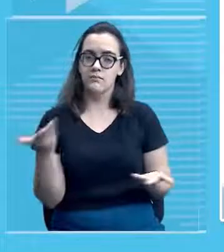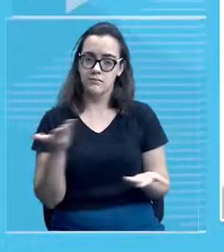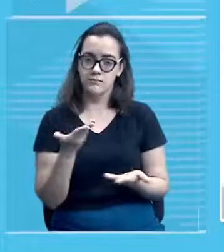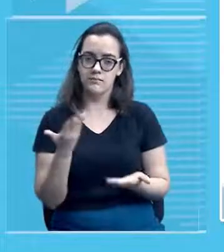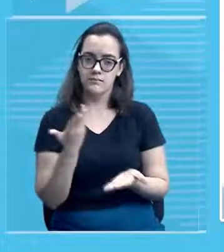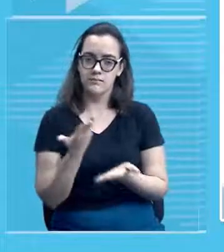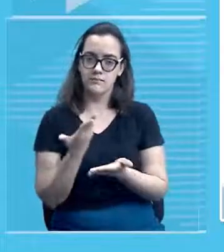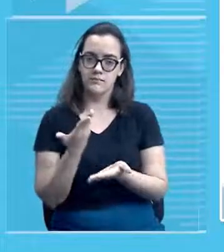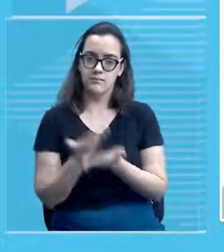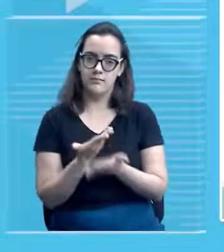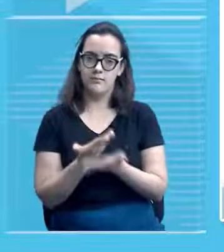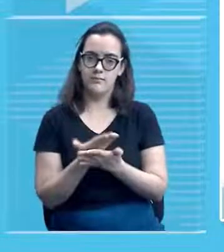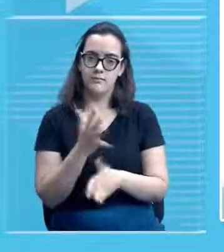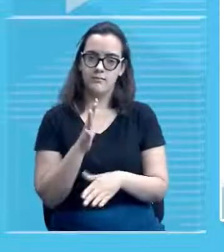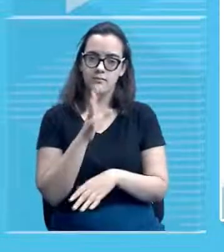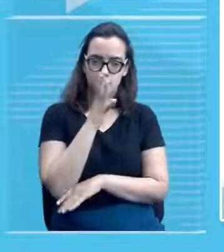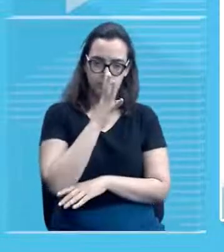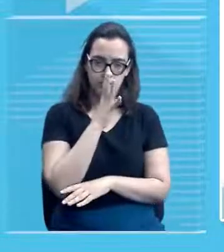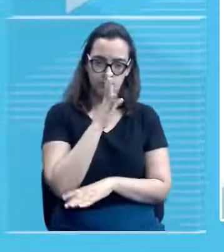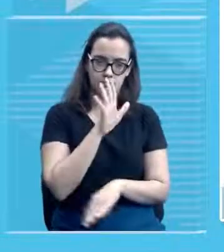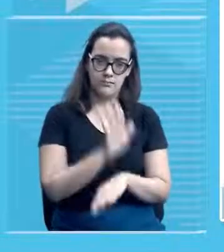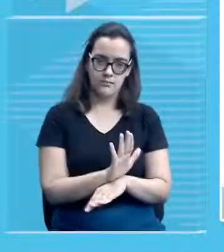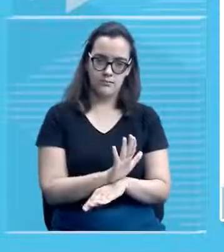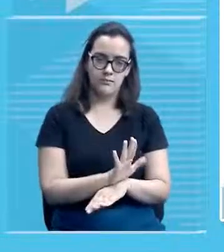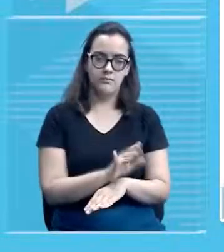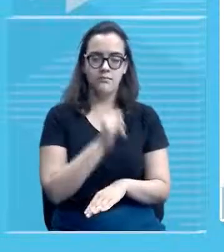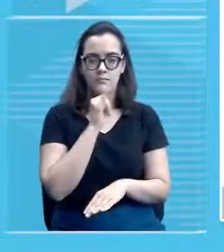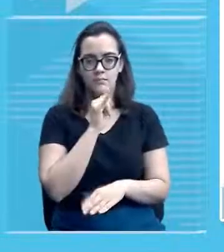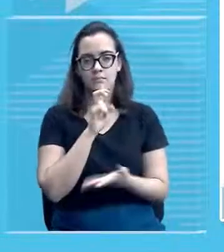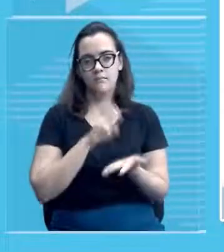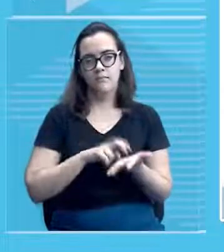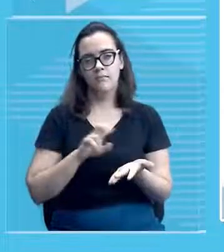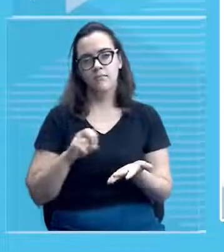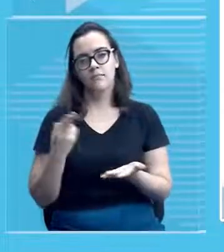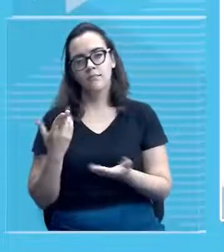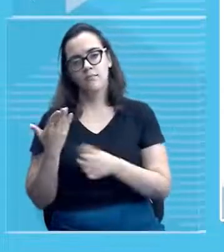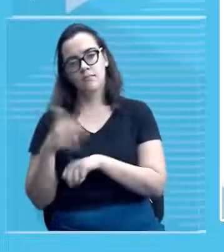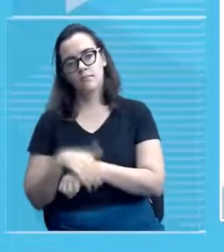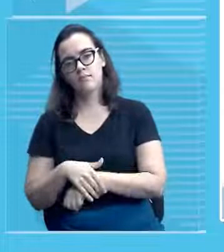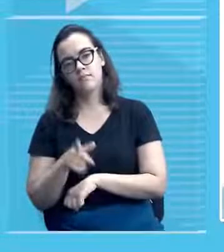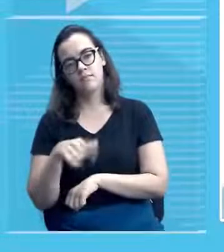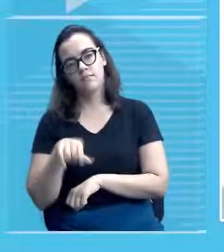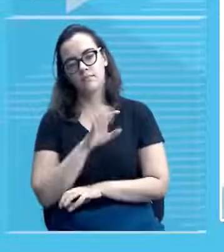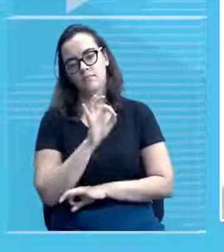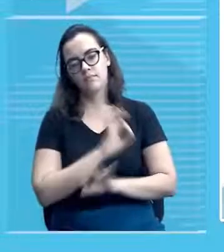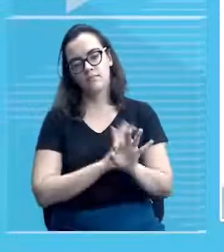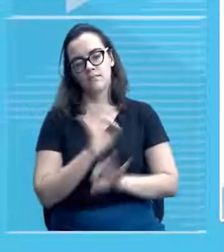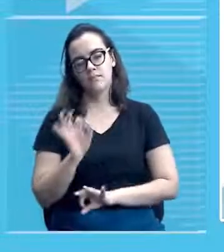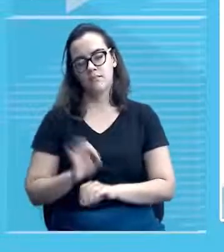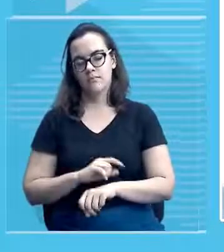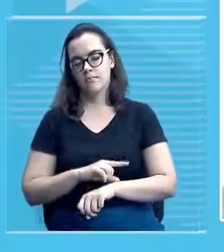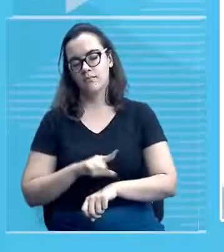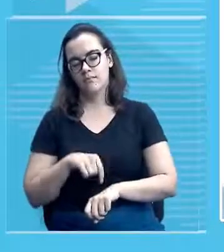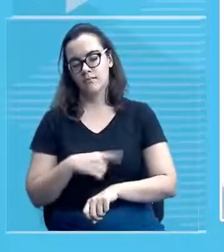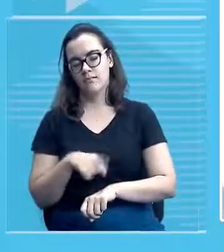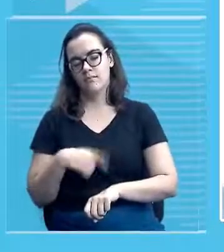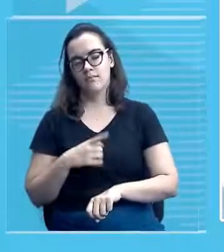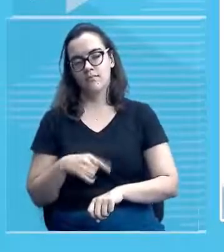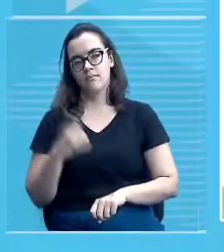colocar aquelas aulas né? aquelas disciplinas que você assistiu no decorrer da semana né?